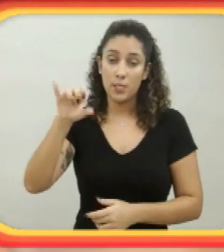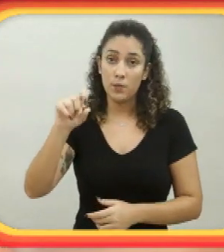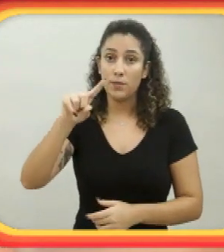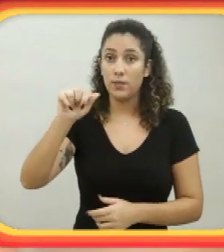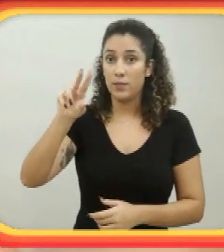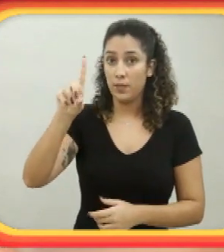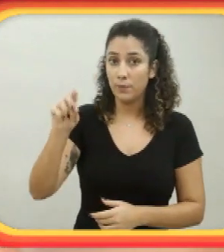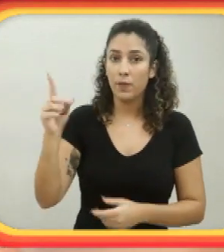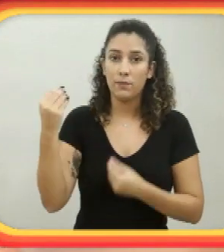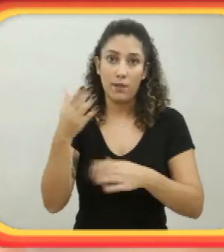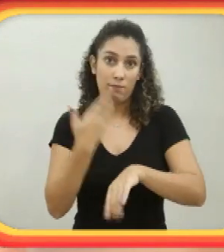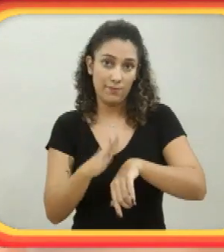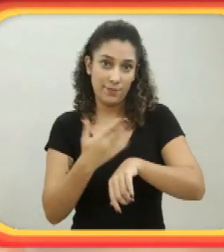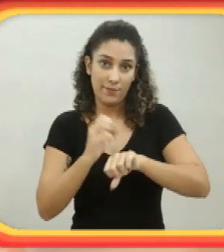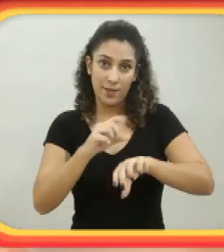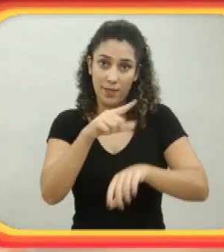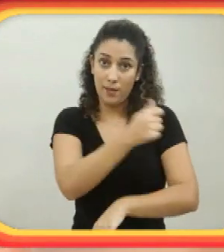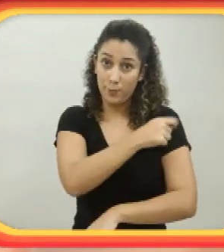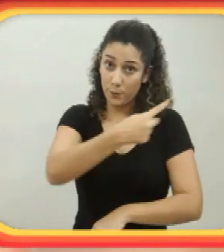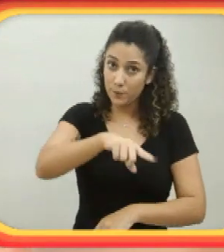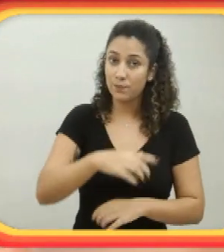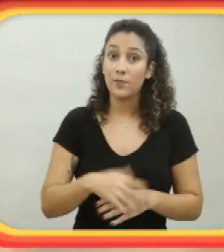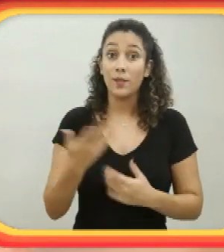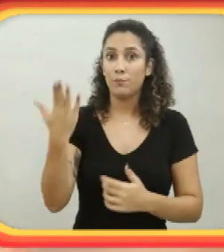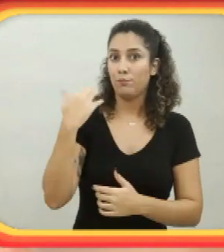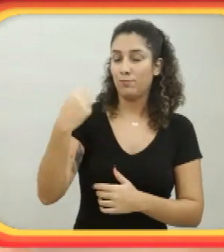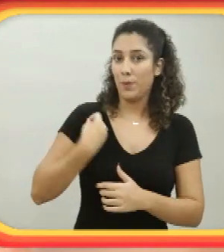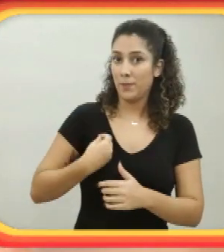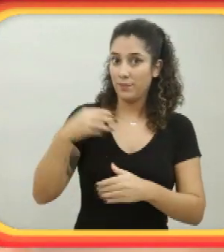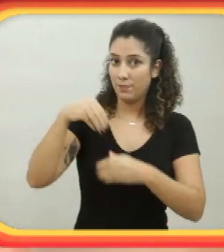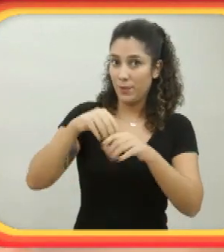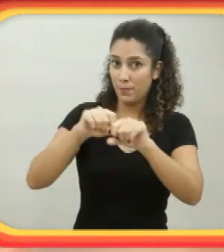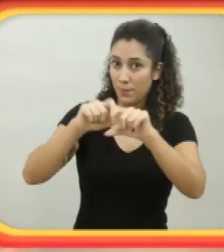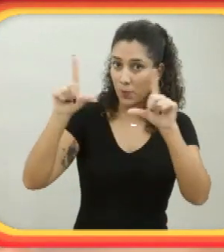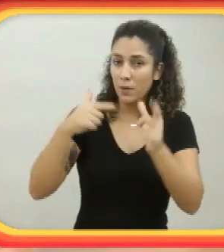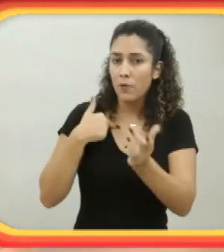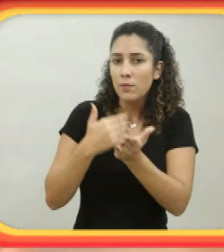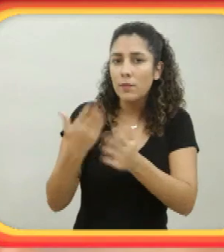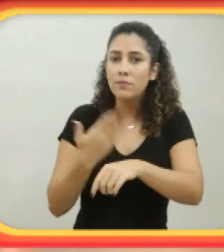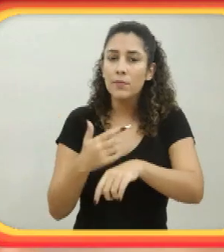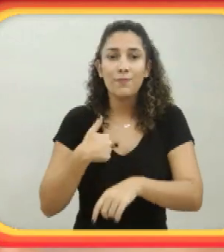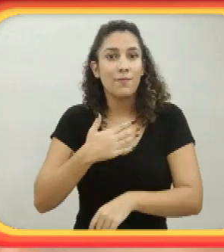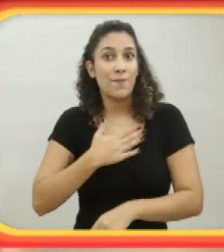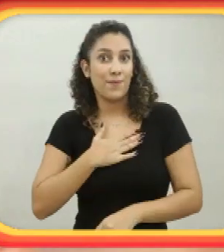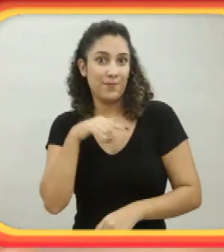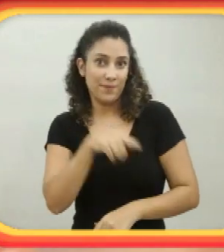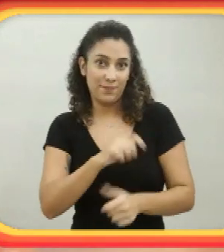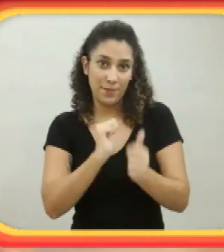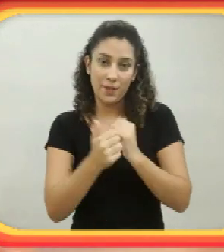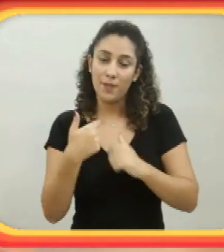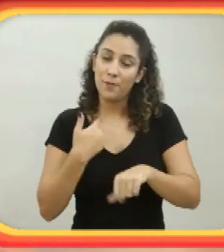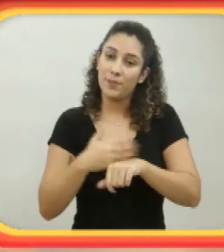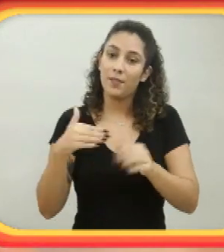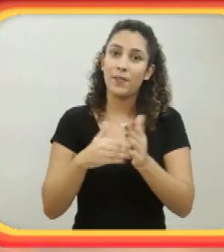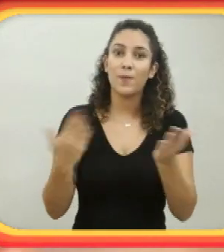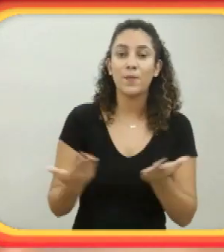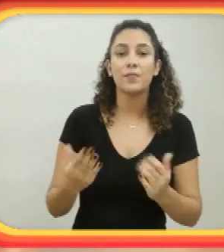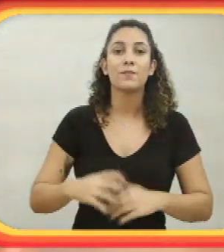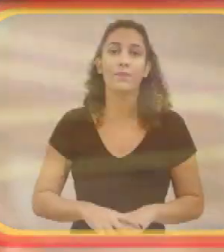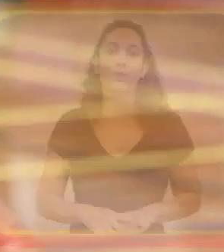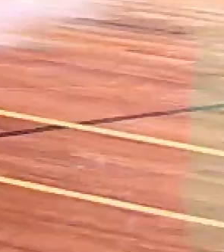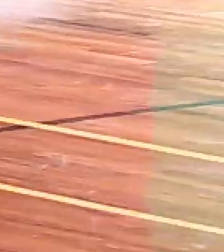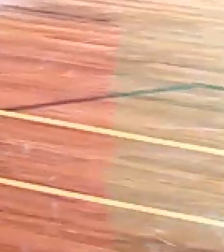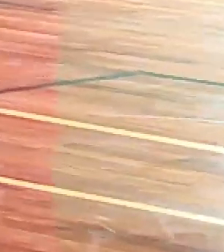treinos lá para os alunos e com isso ele me chamou para participar do programa. Eu comecei a treinar, gostei do esporte e estou